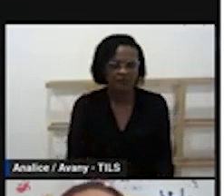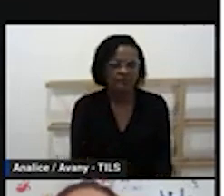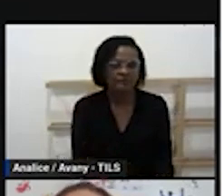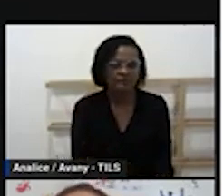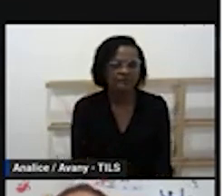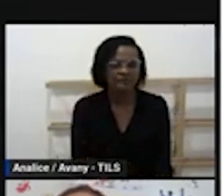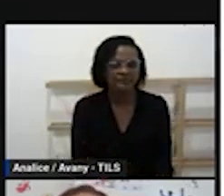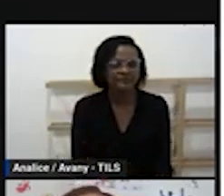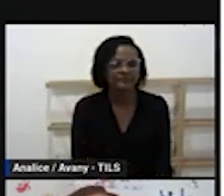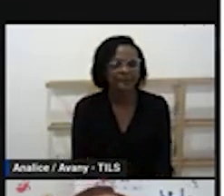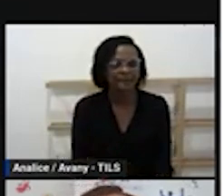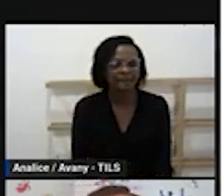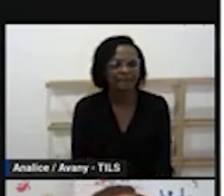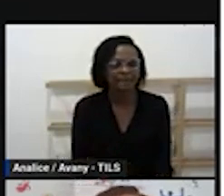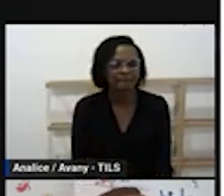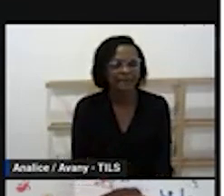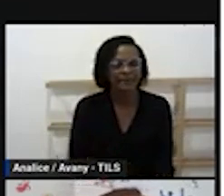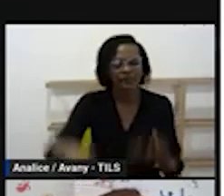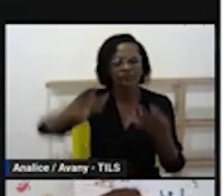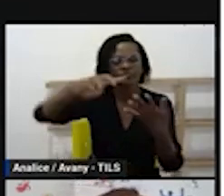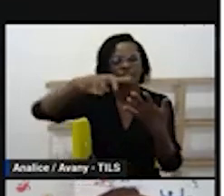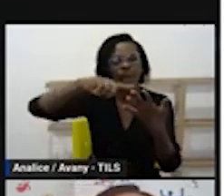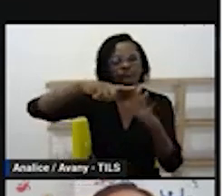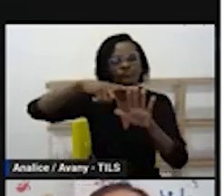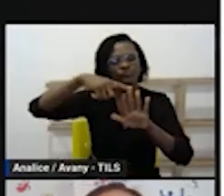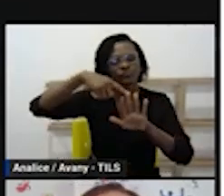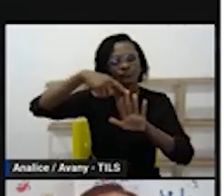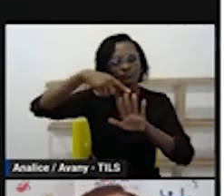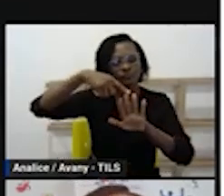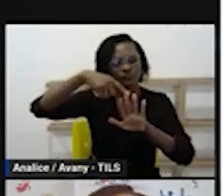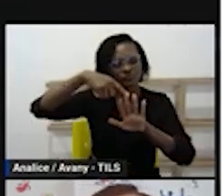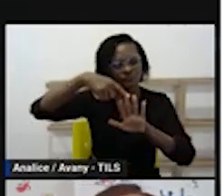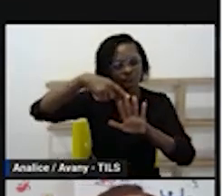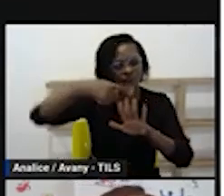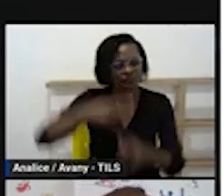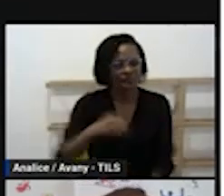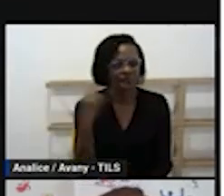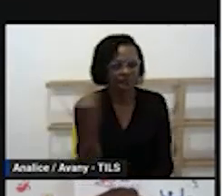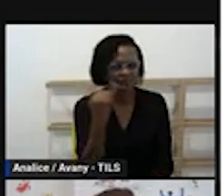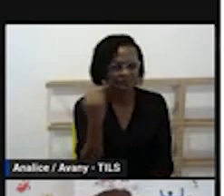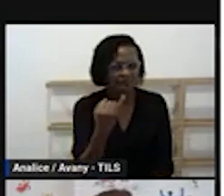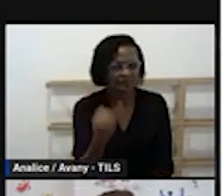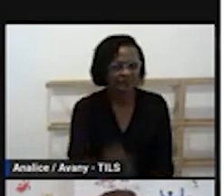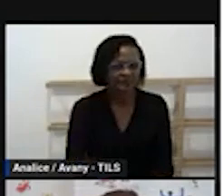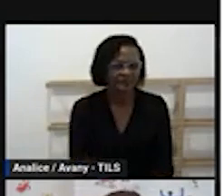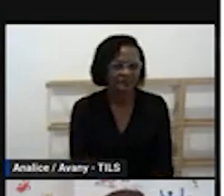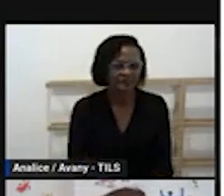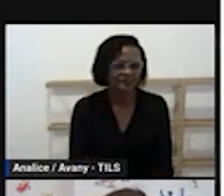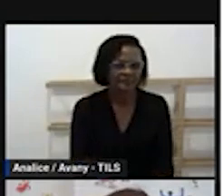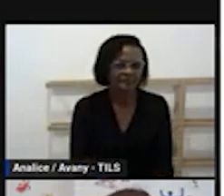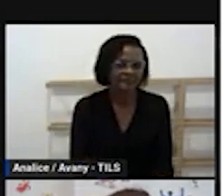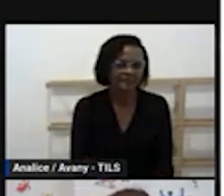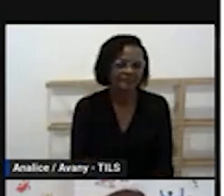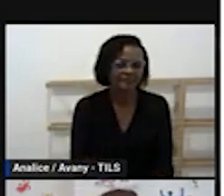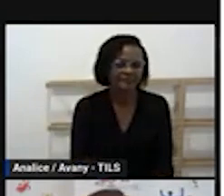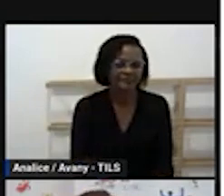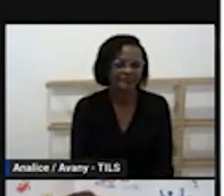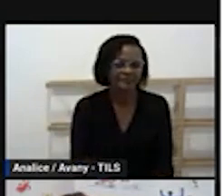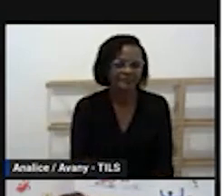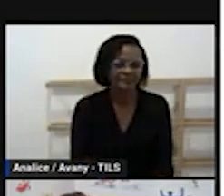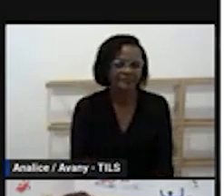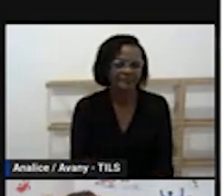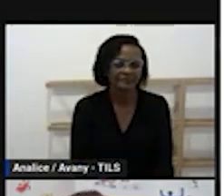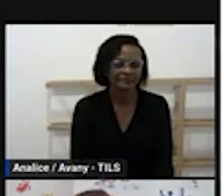parte de projetos quem vai falar um pouquinho destrichar um pouquinho sobre essas modalidades eu vou chamar aqui Candice